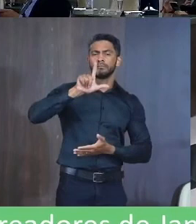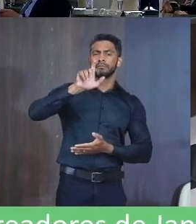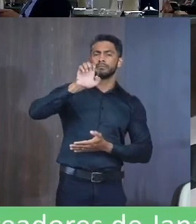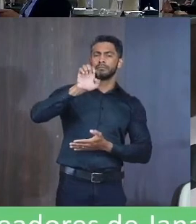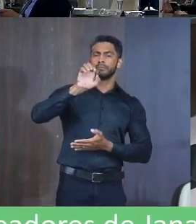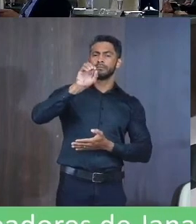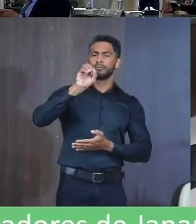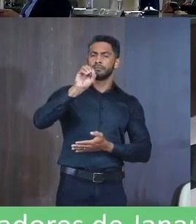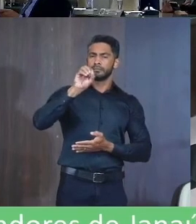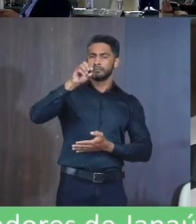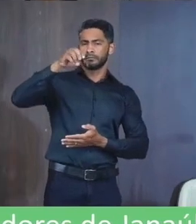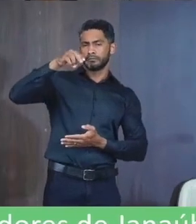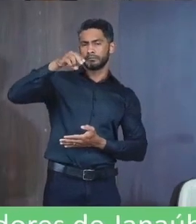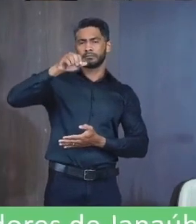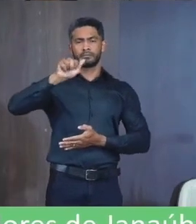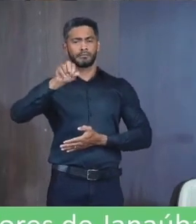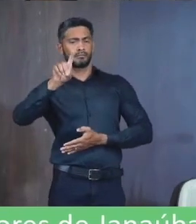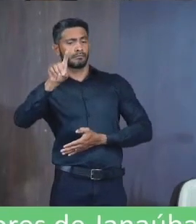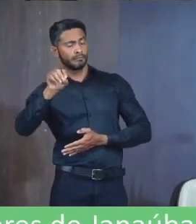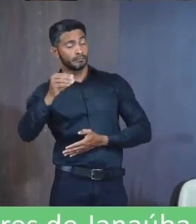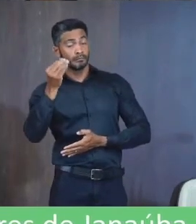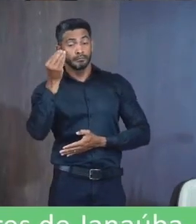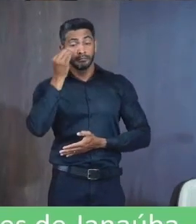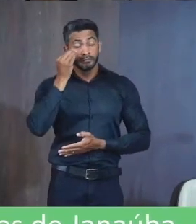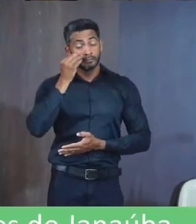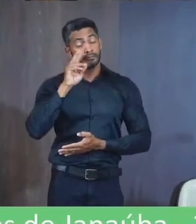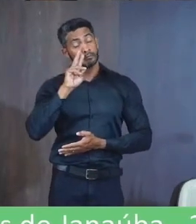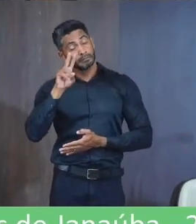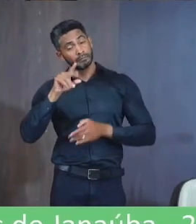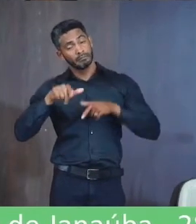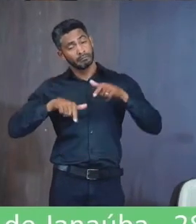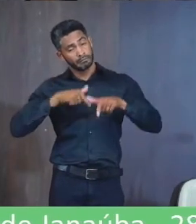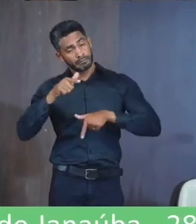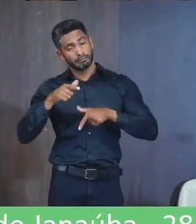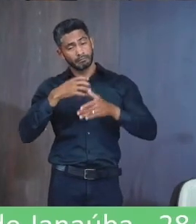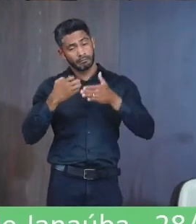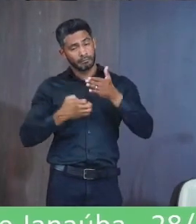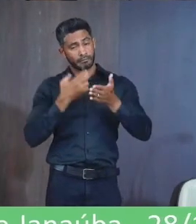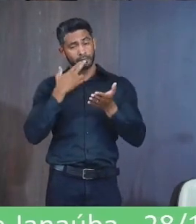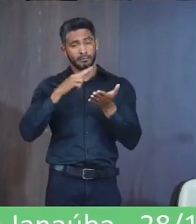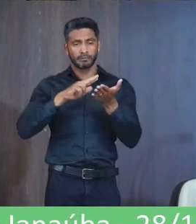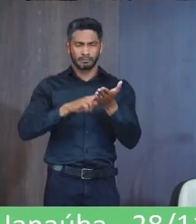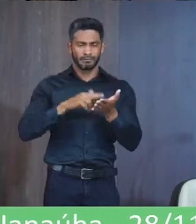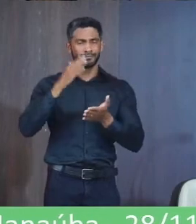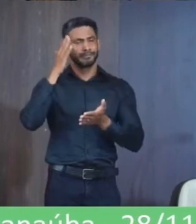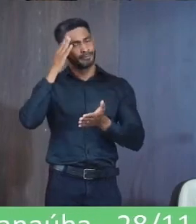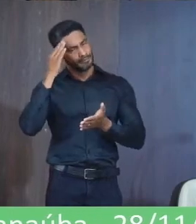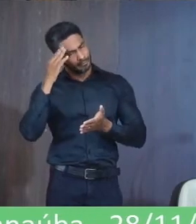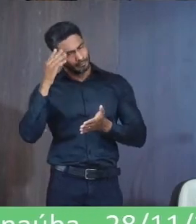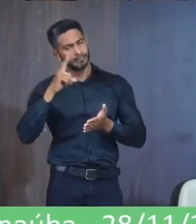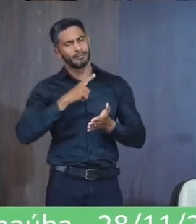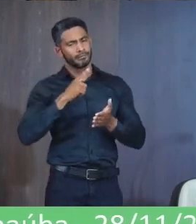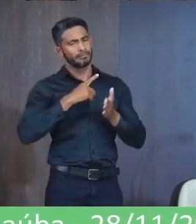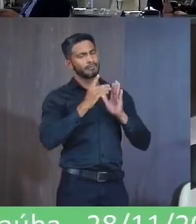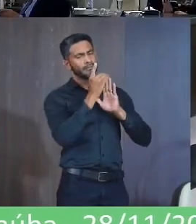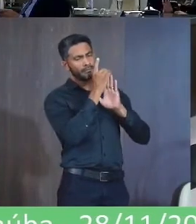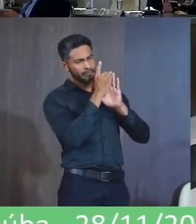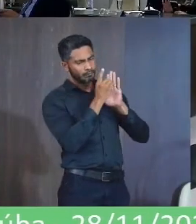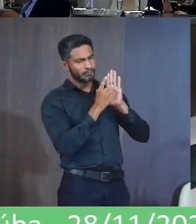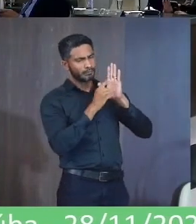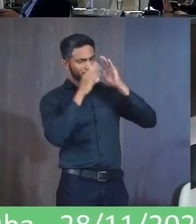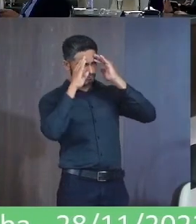isso Tenta rever Essa posição A Correios Eu sei que tem Suas diretrizes Lá Que tem que ser